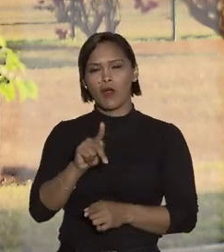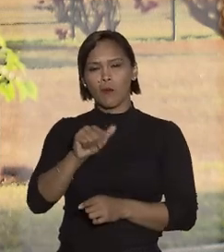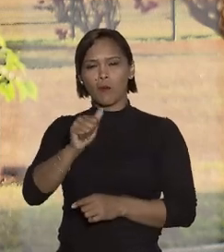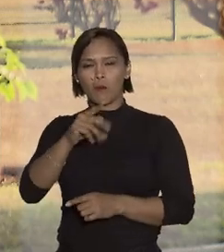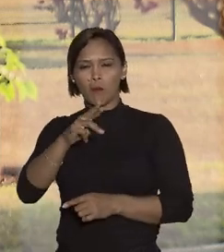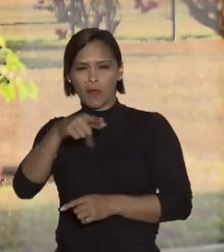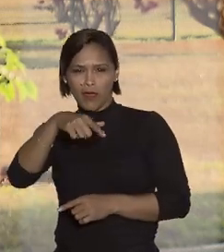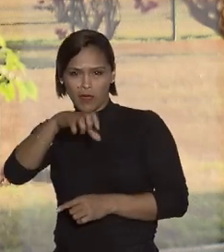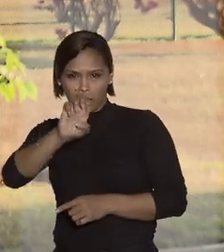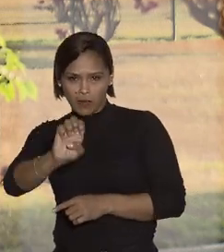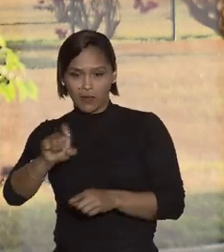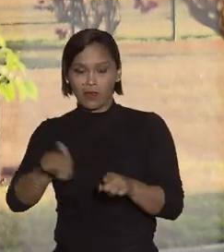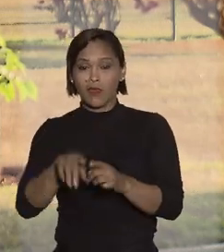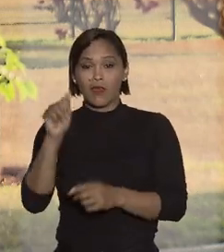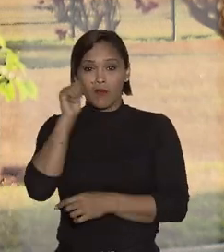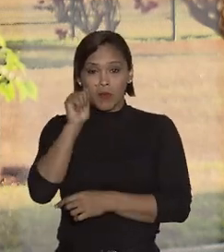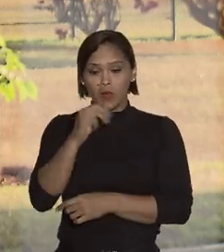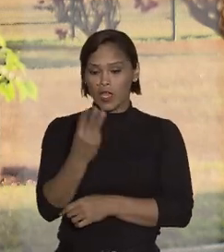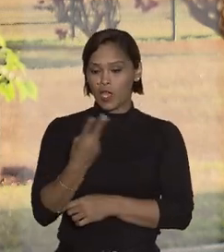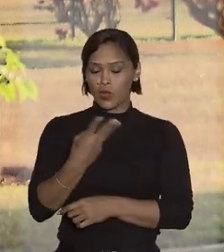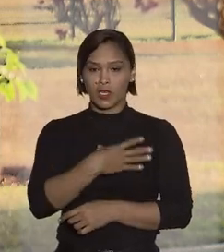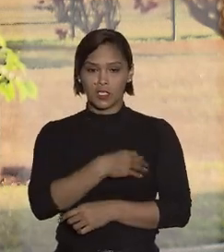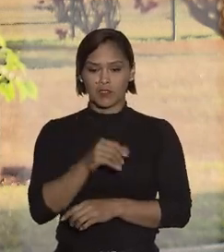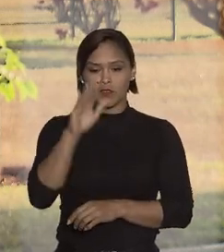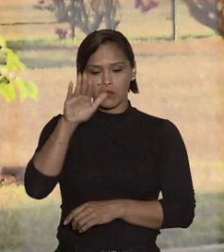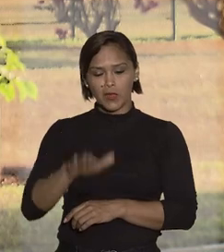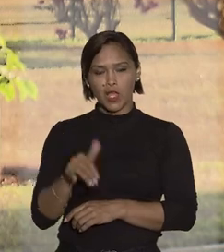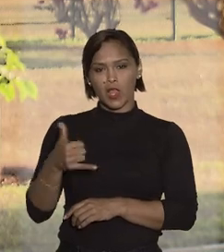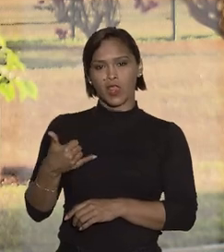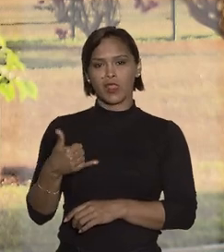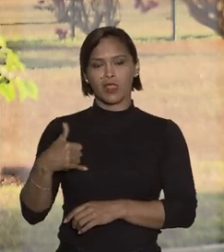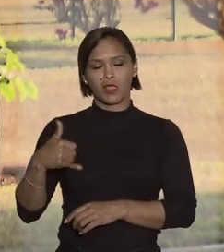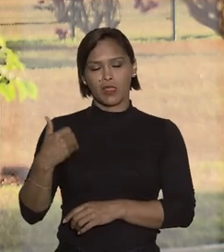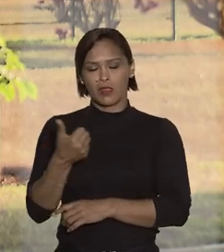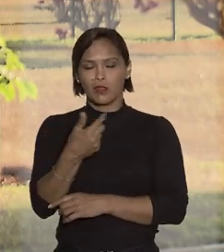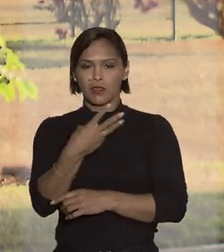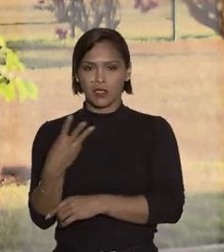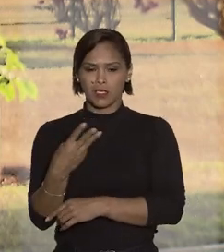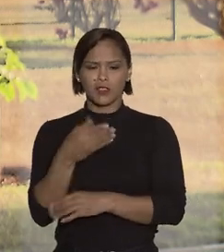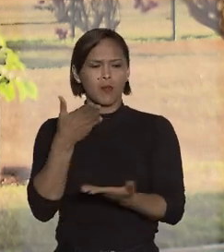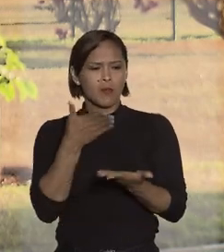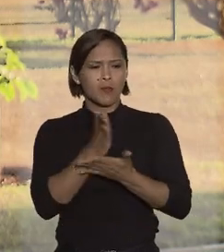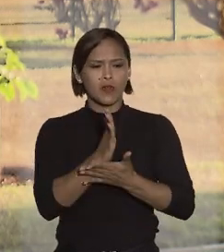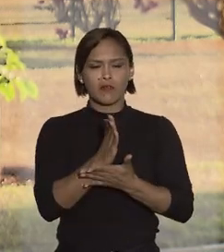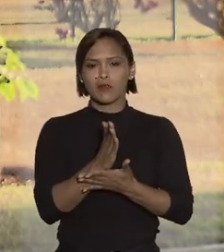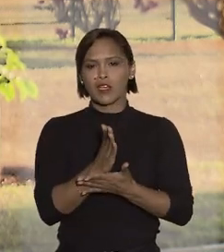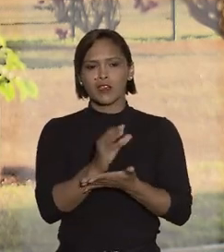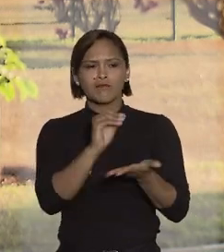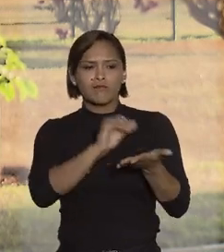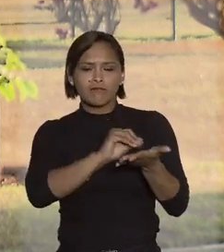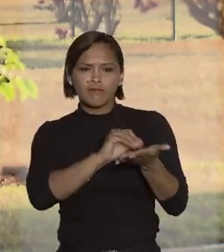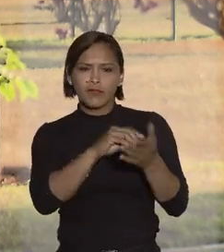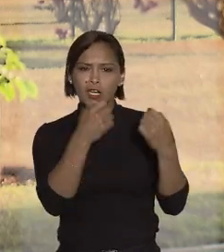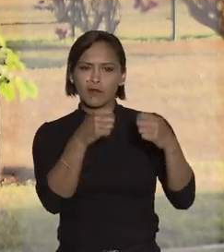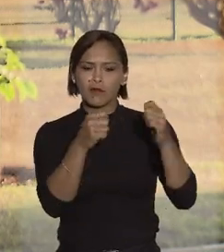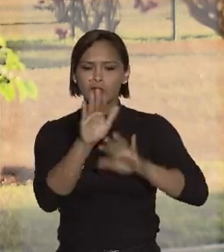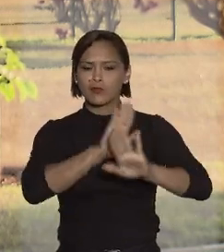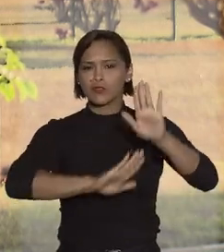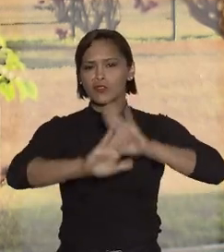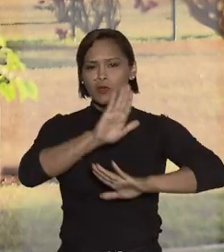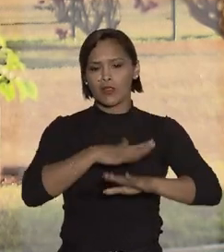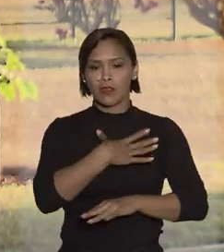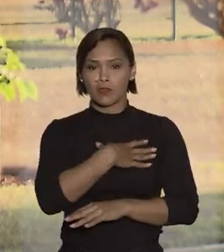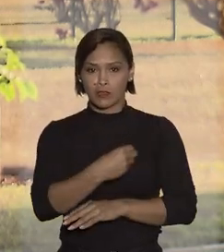ao fundamento de que uma mulher com três filhos menores de 12 anos não teria comprovado ser indispensável para os